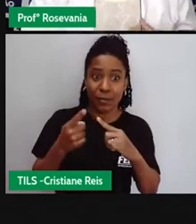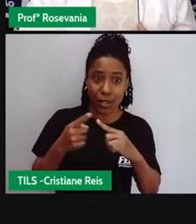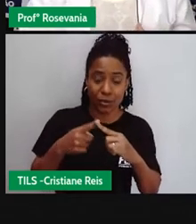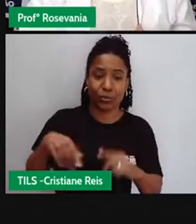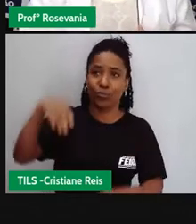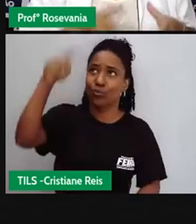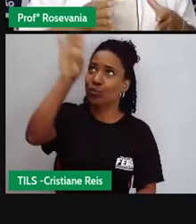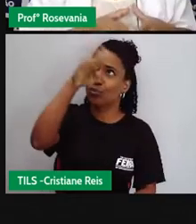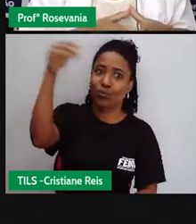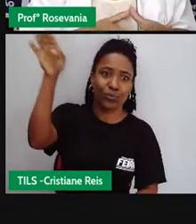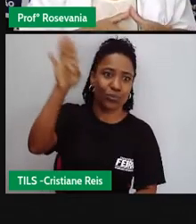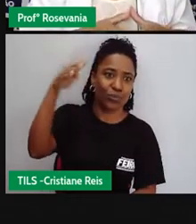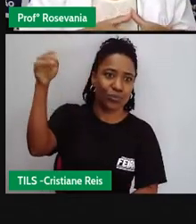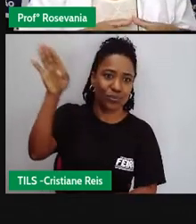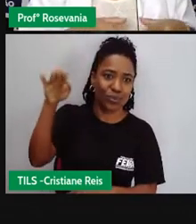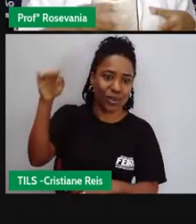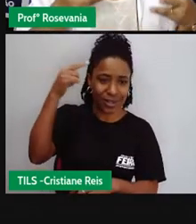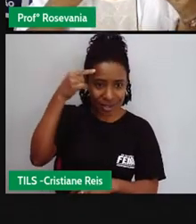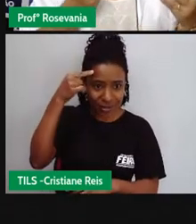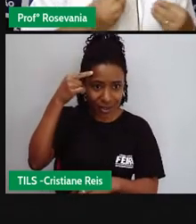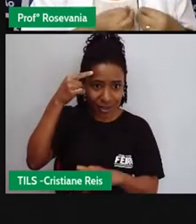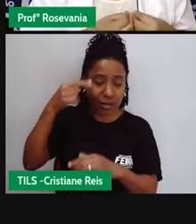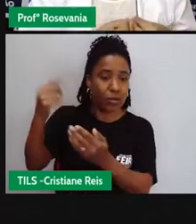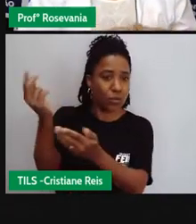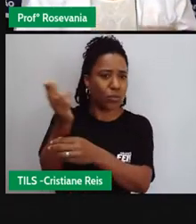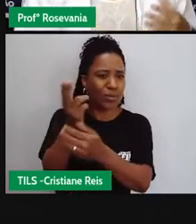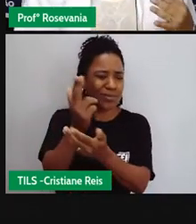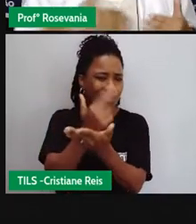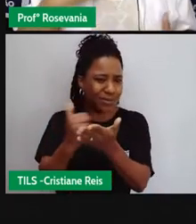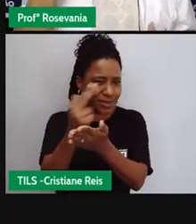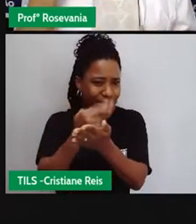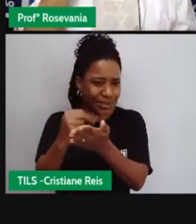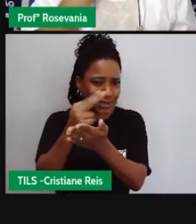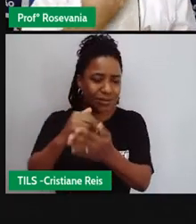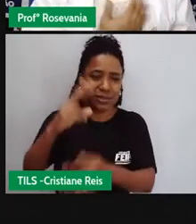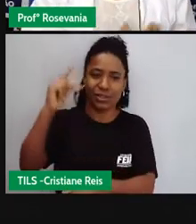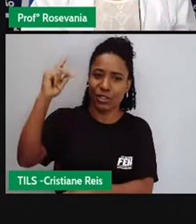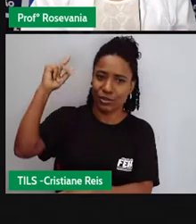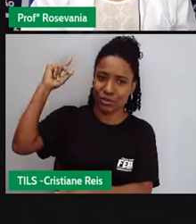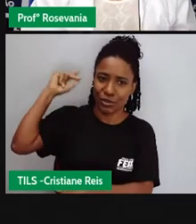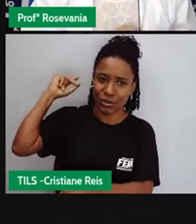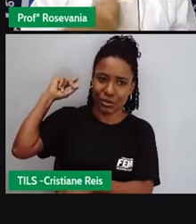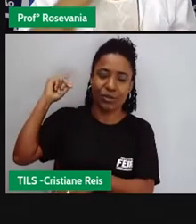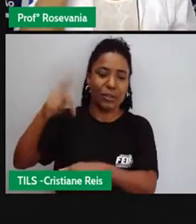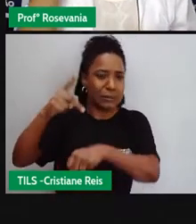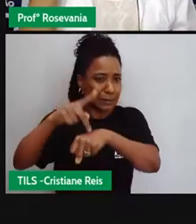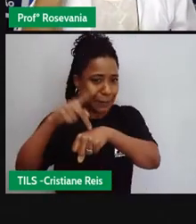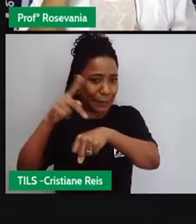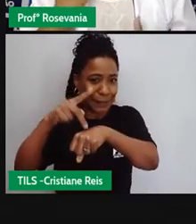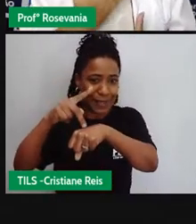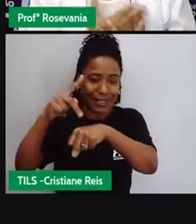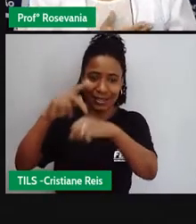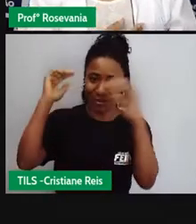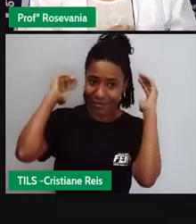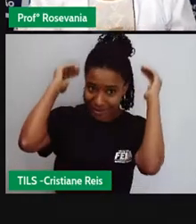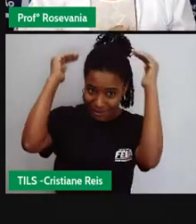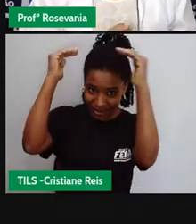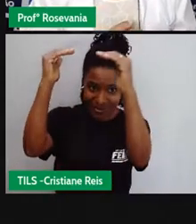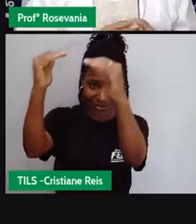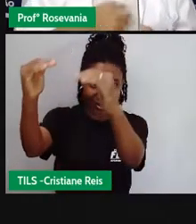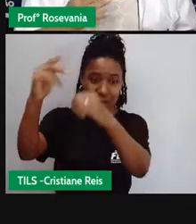que, como vocês sabem, a pintura rupestre são pinturas antigas feitas em paredões de rocha, feitas em